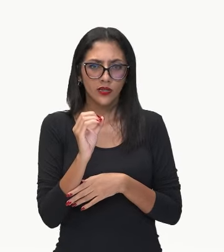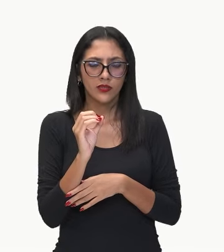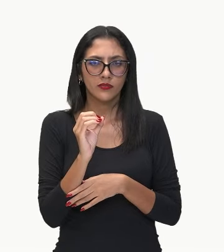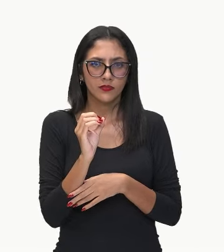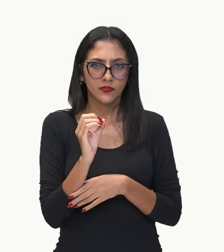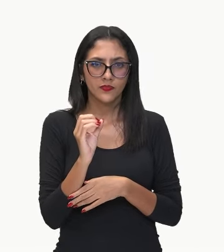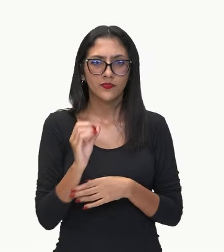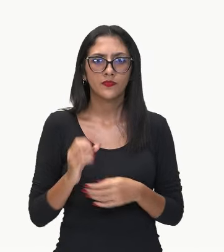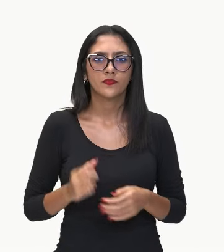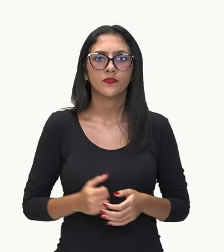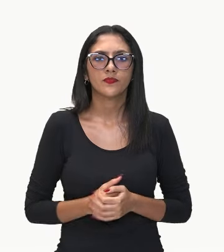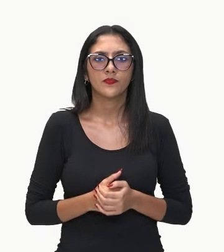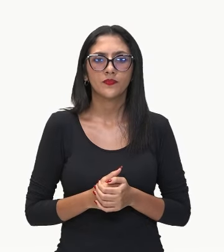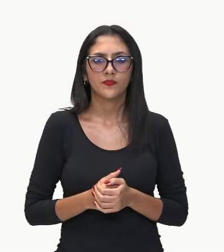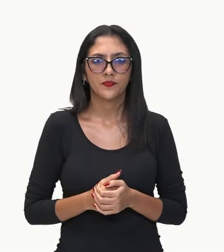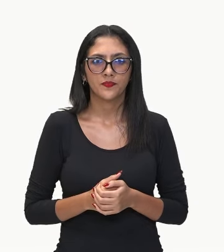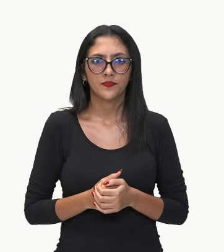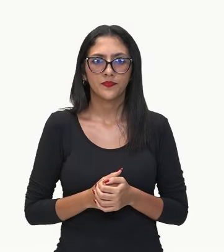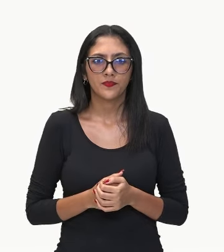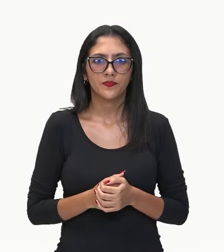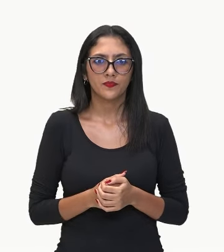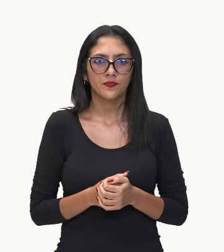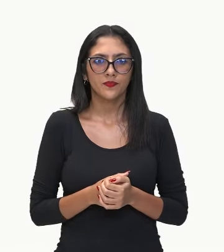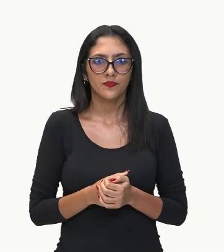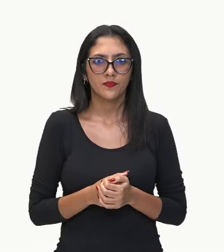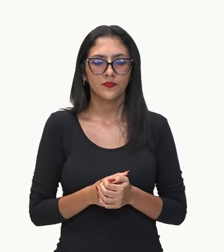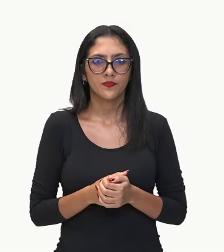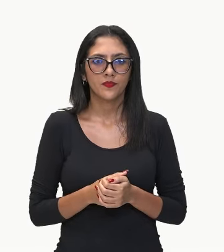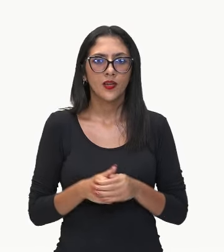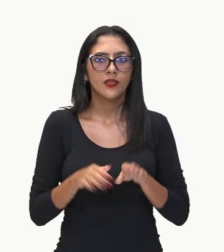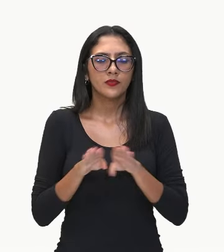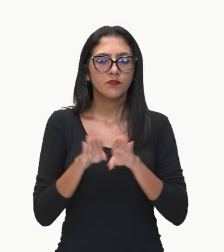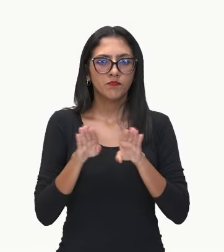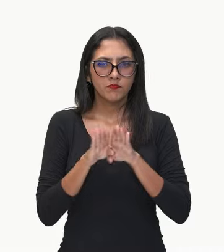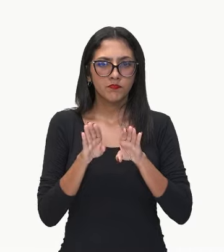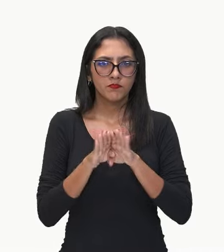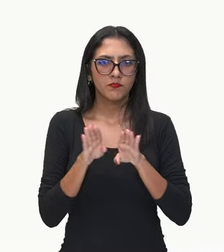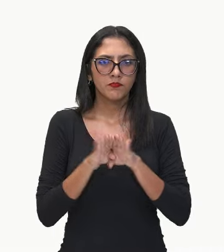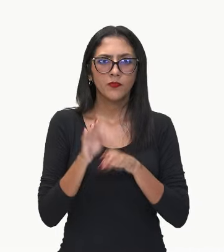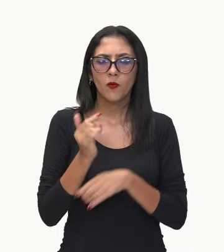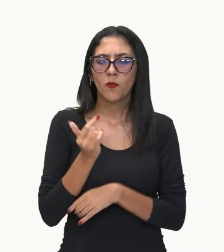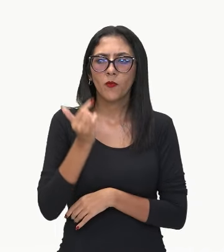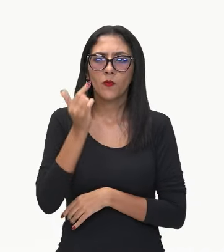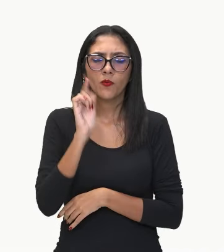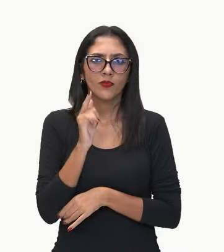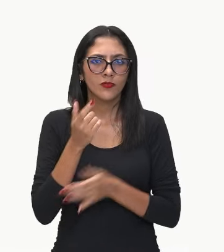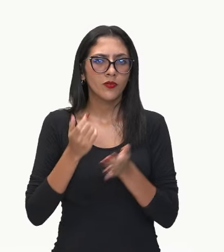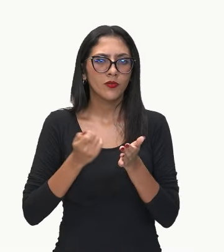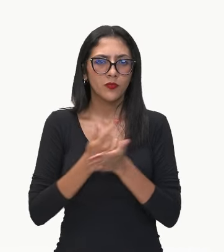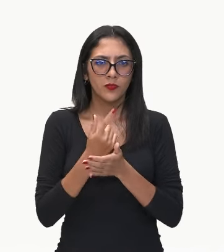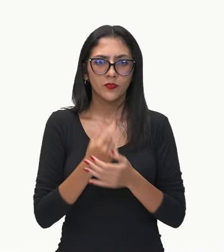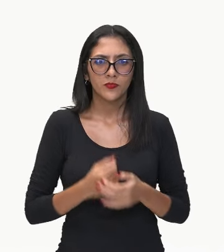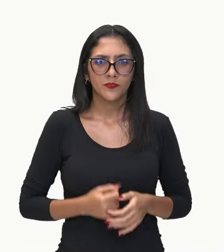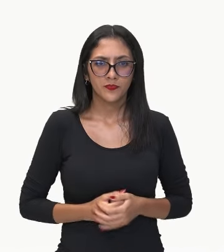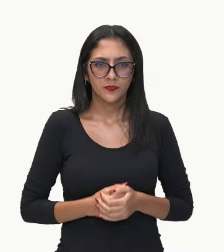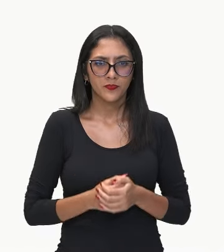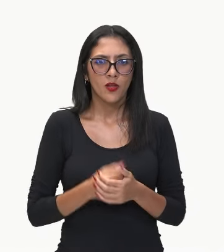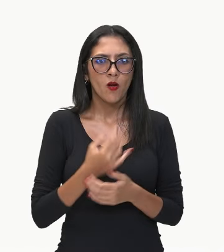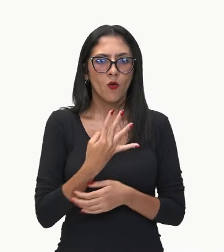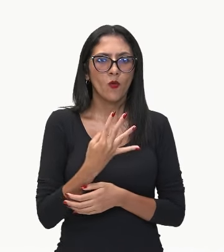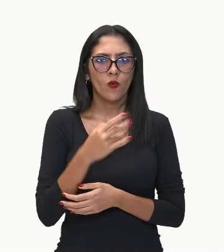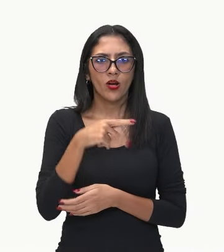Ela comprou aí também quatro quilos